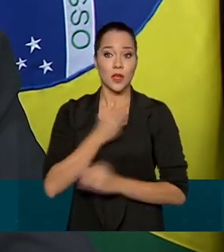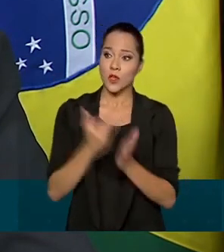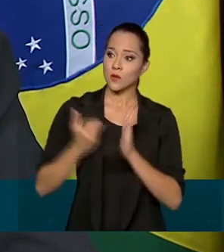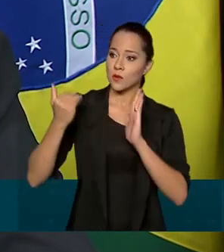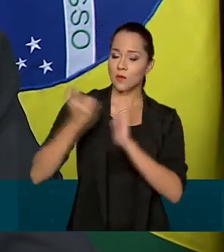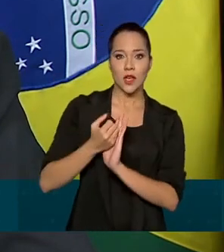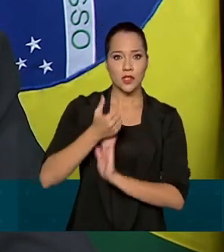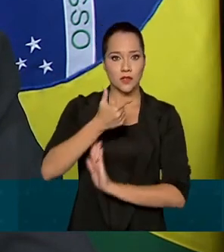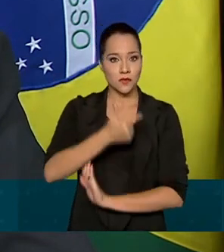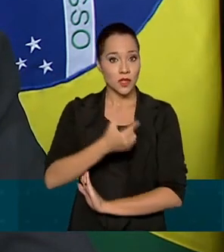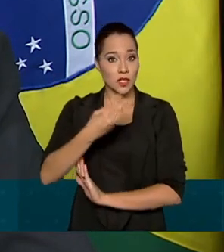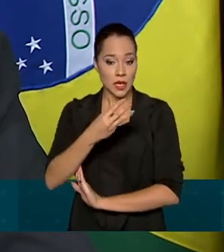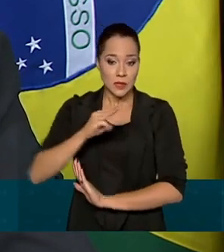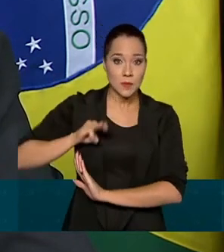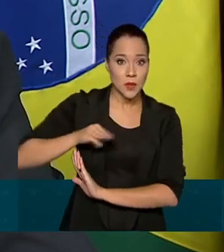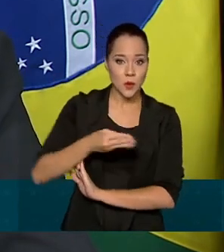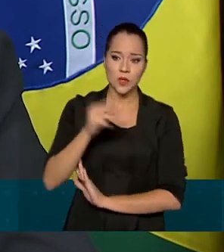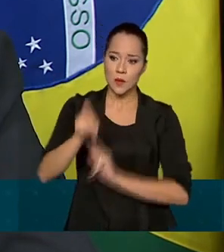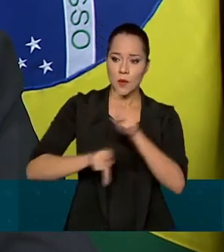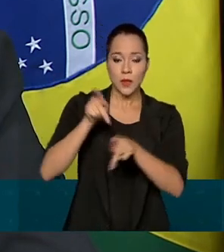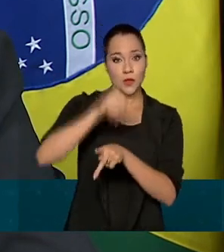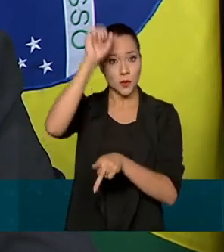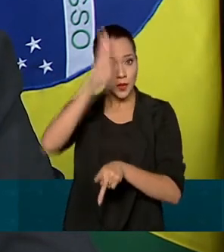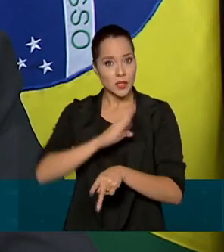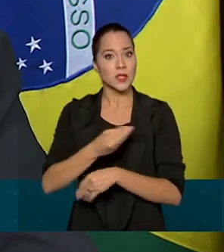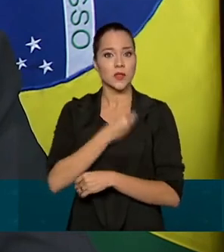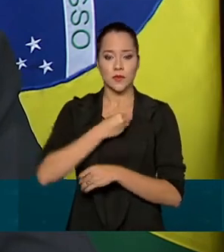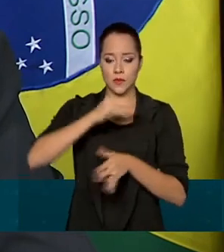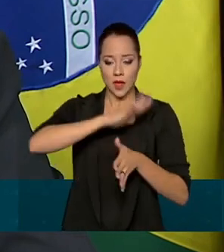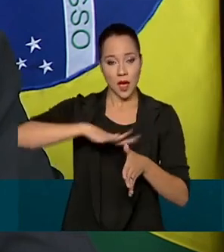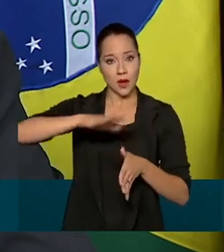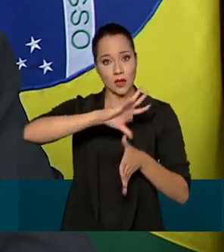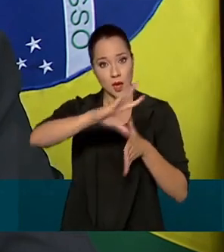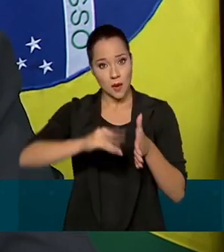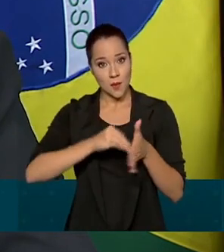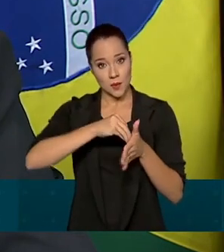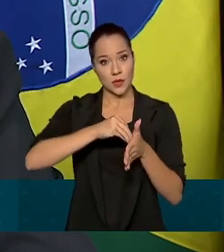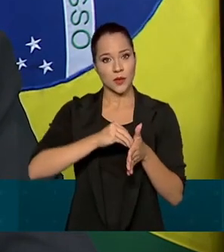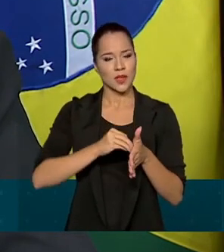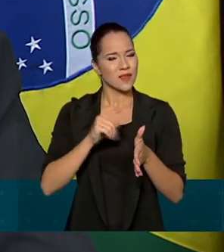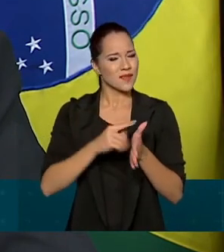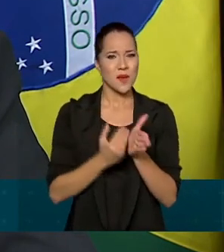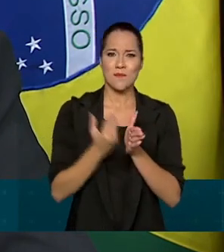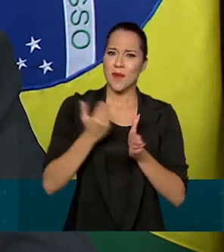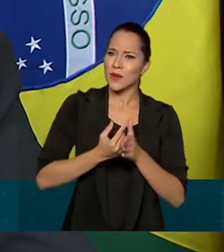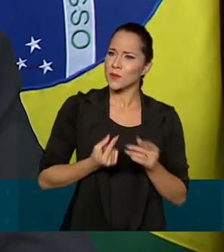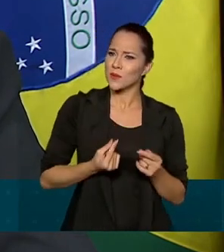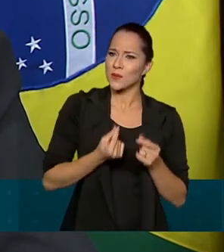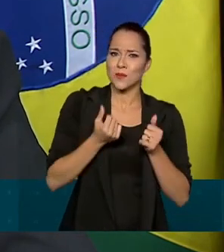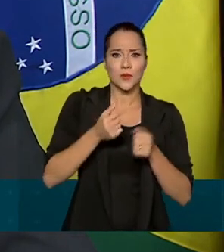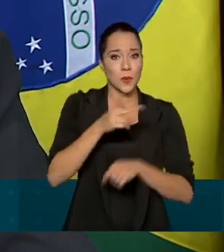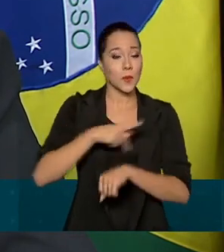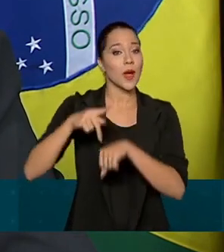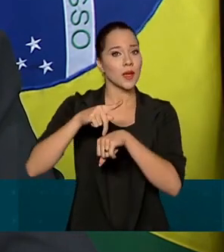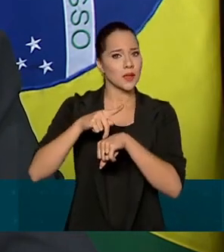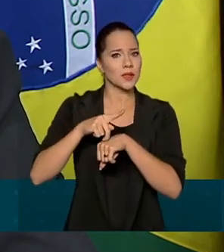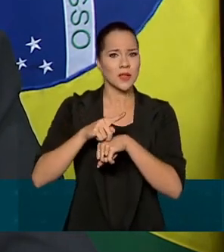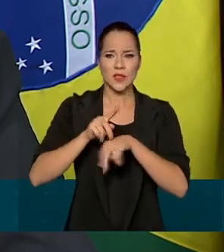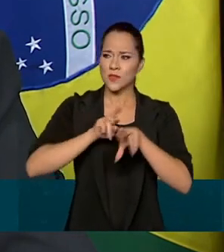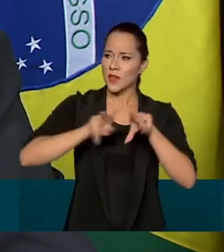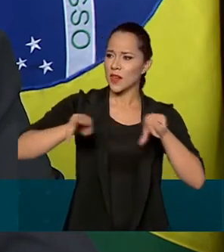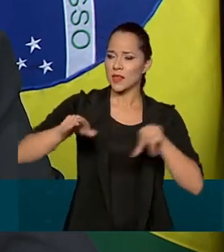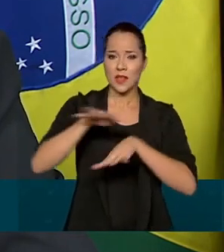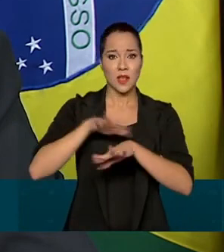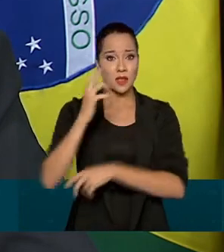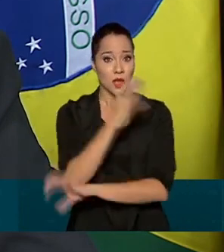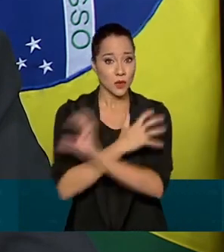de 23 milhões de brasileiros que vivem na Amazônia, região mais rica do país em recursos naturais,